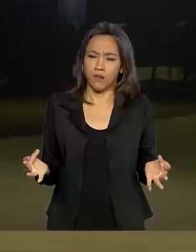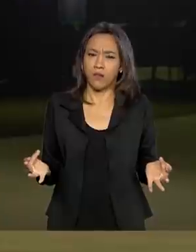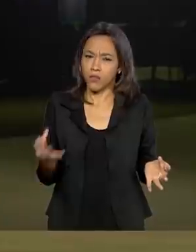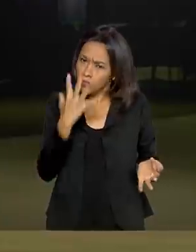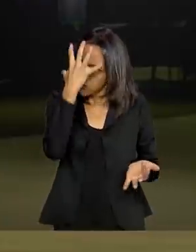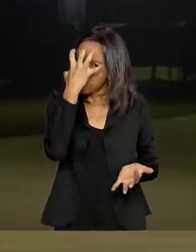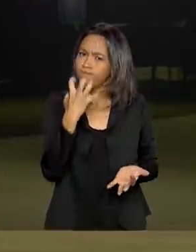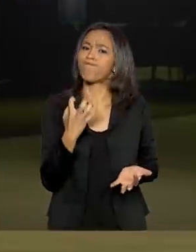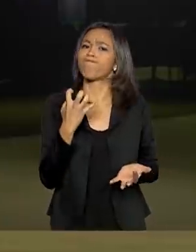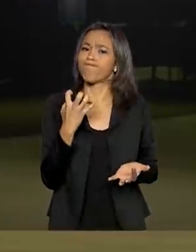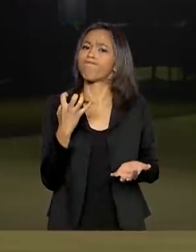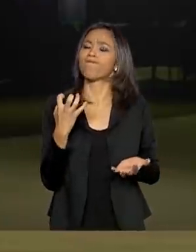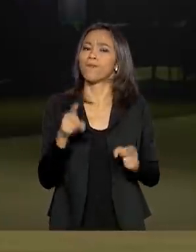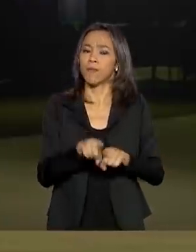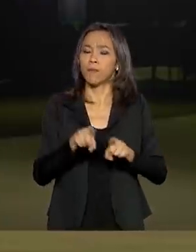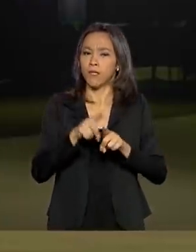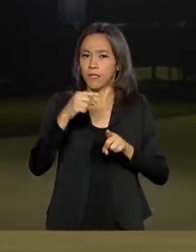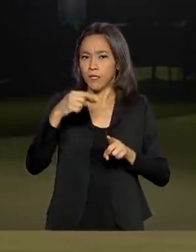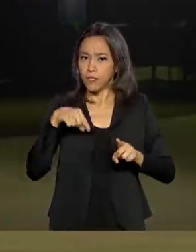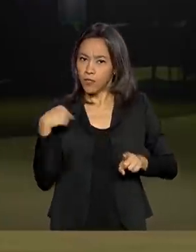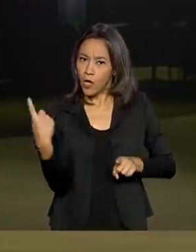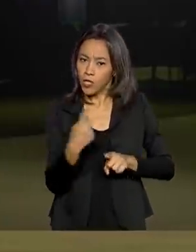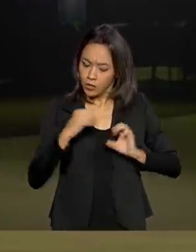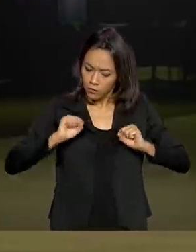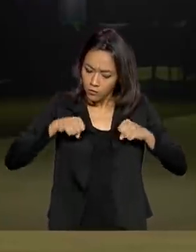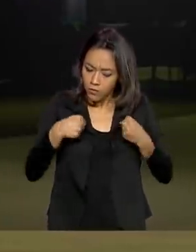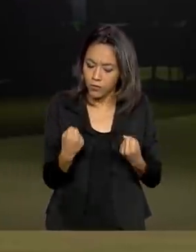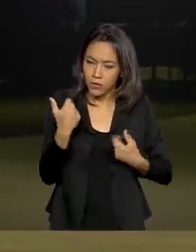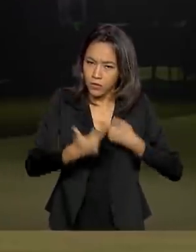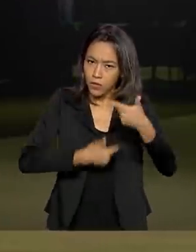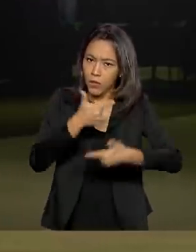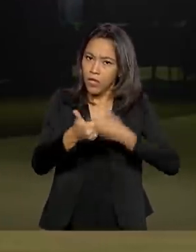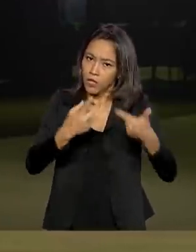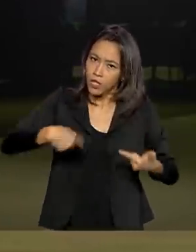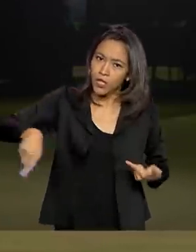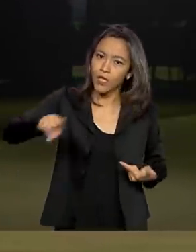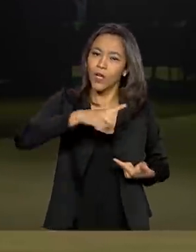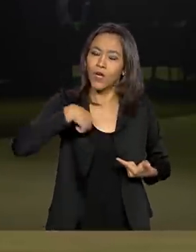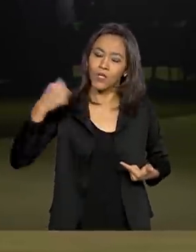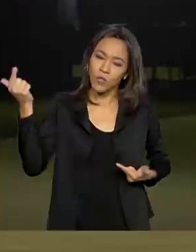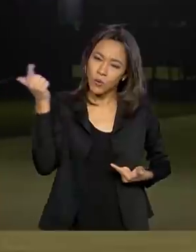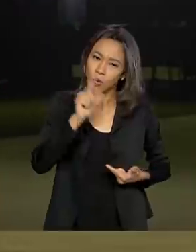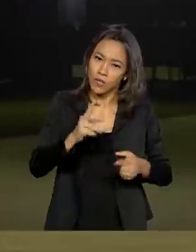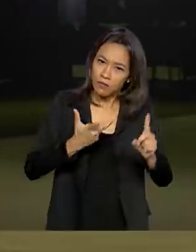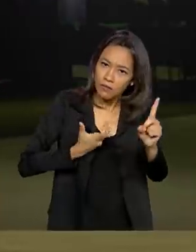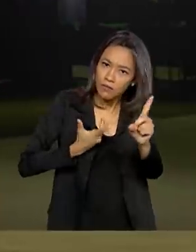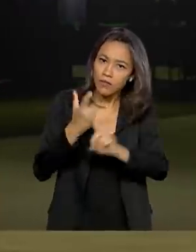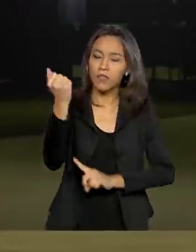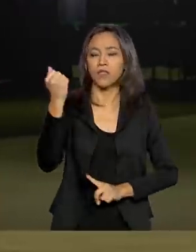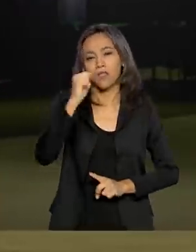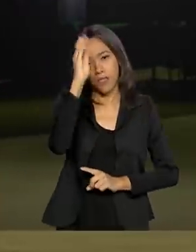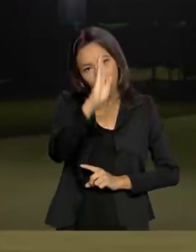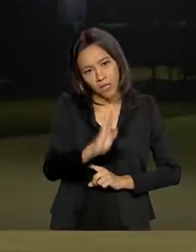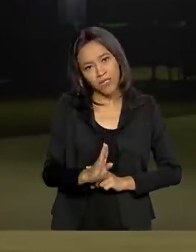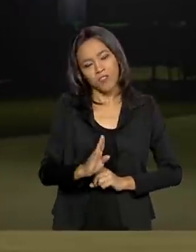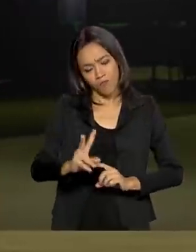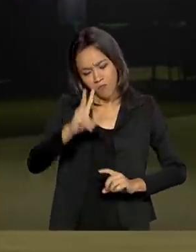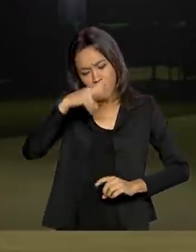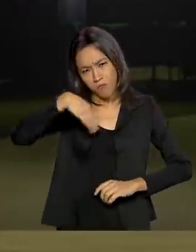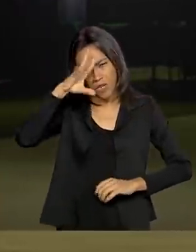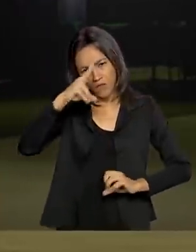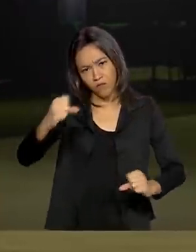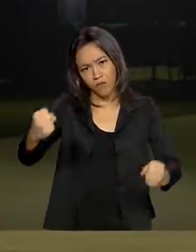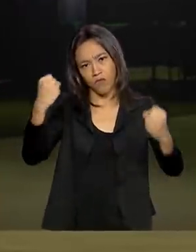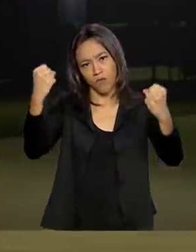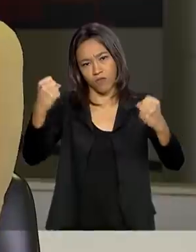seriedade, com muito esforço, trabalhando para que juntos a gente vença isso e o Brasil saia mais forte dessa